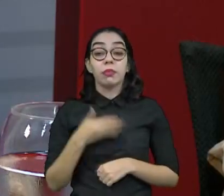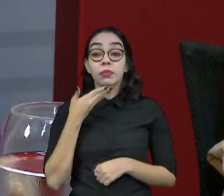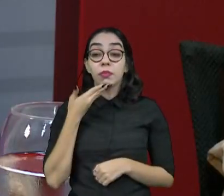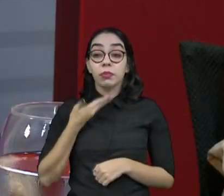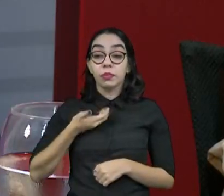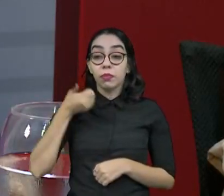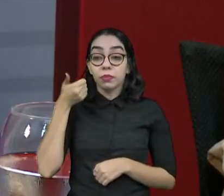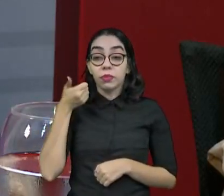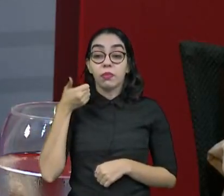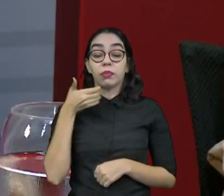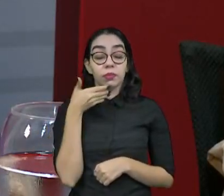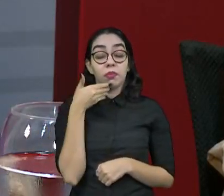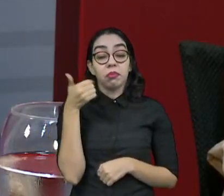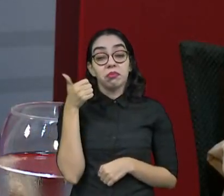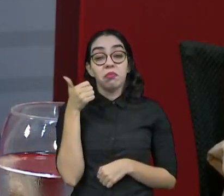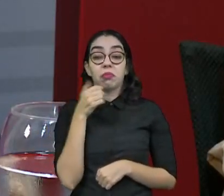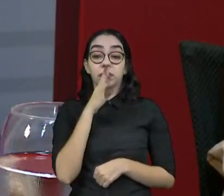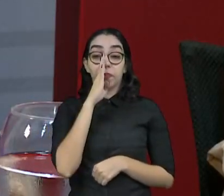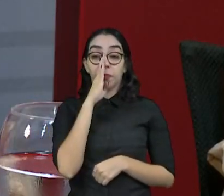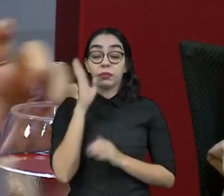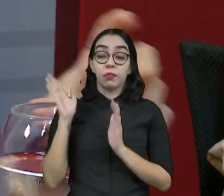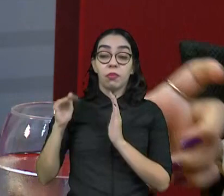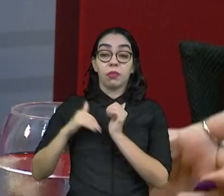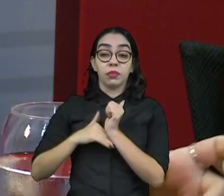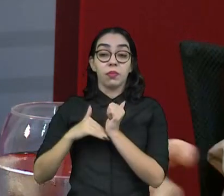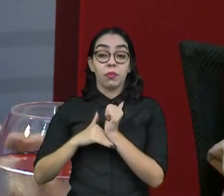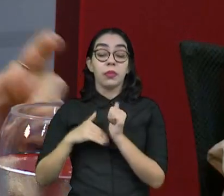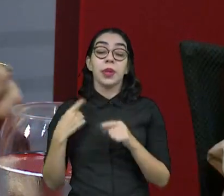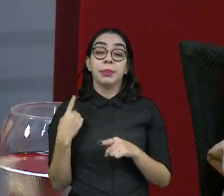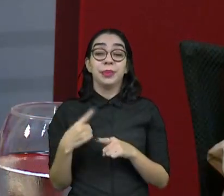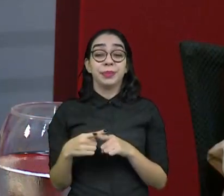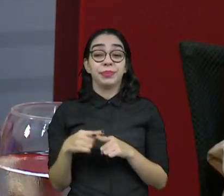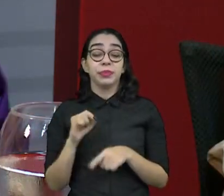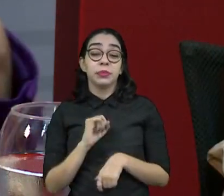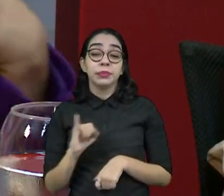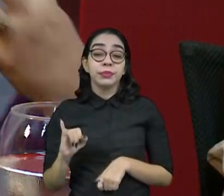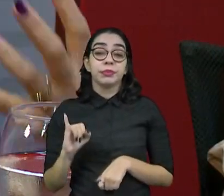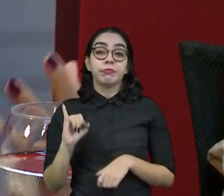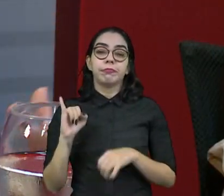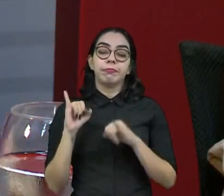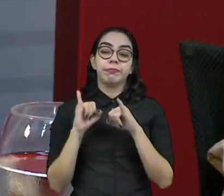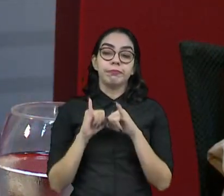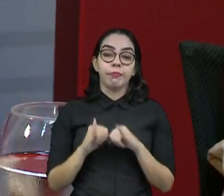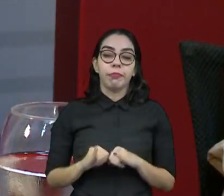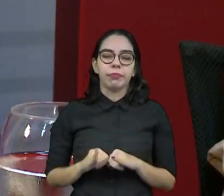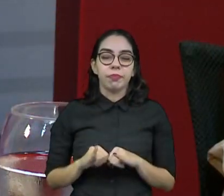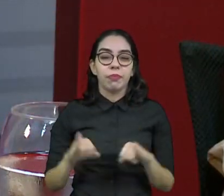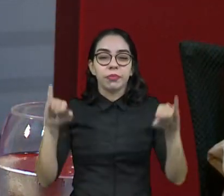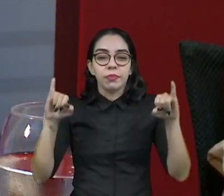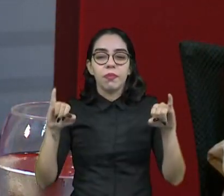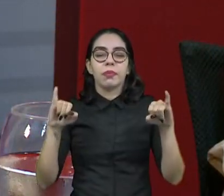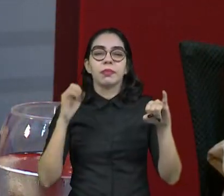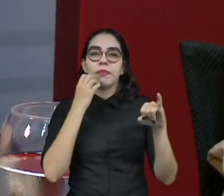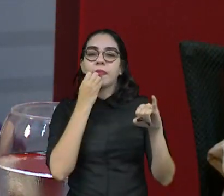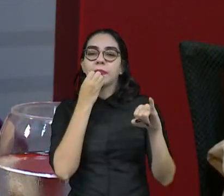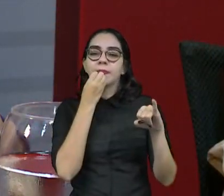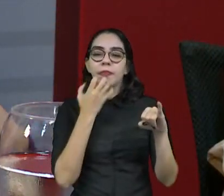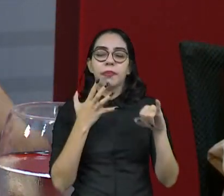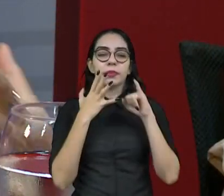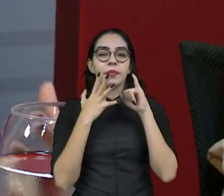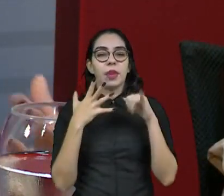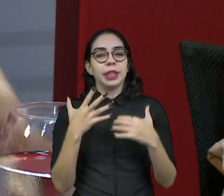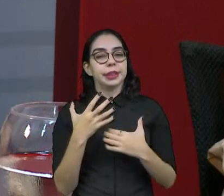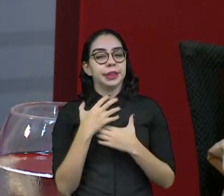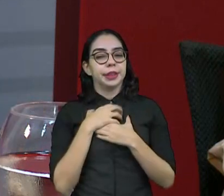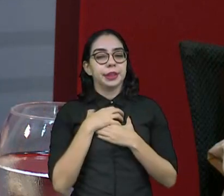informação estratégica. Só se houver um momento em que realmente aquele clima eleitoral tiver muito esse